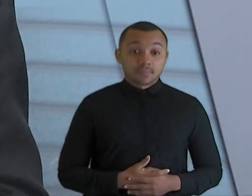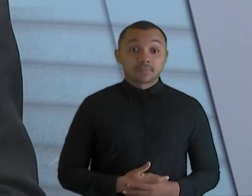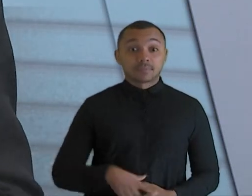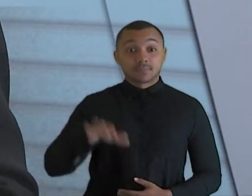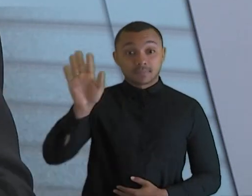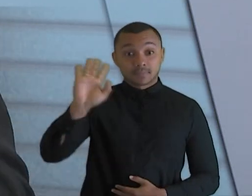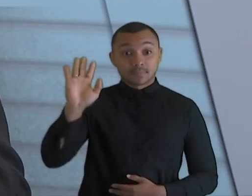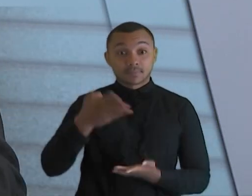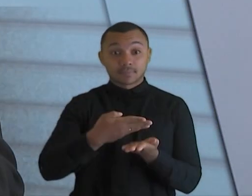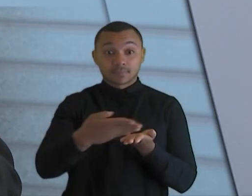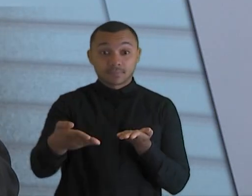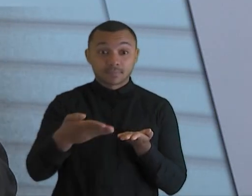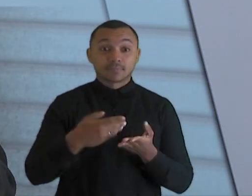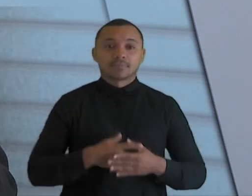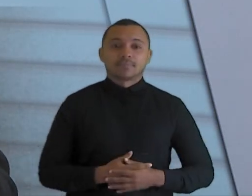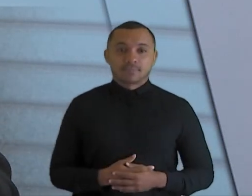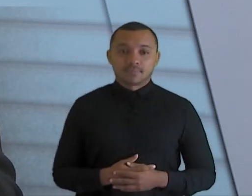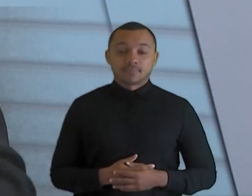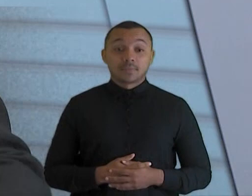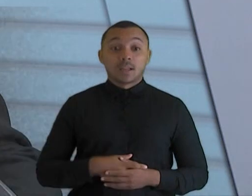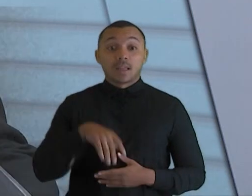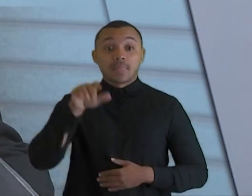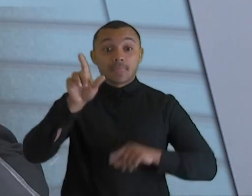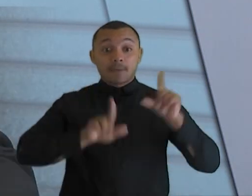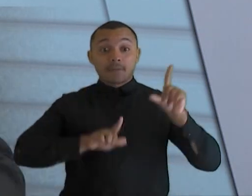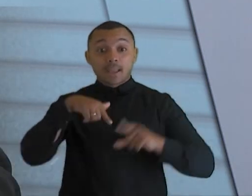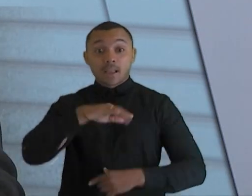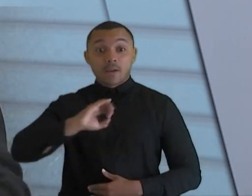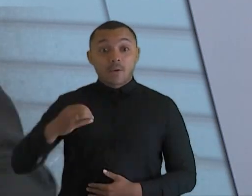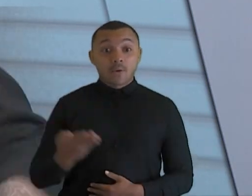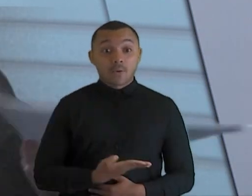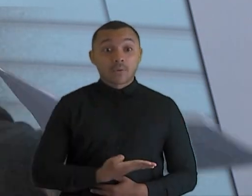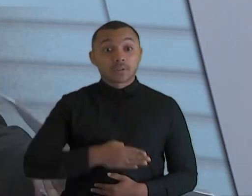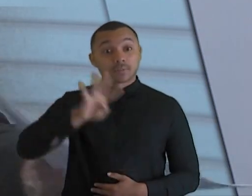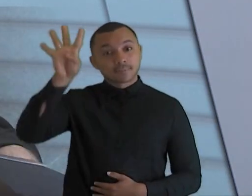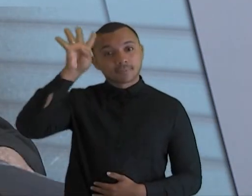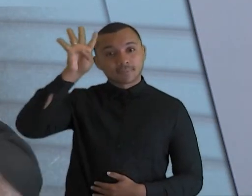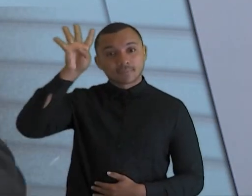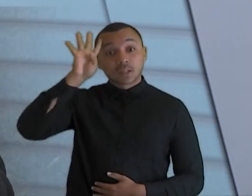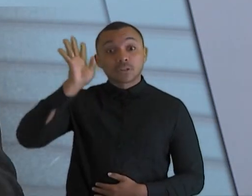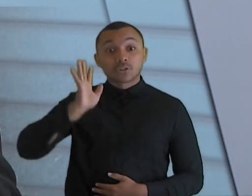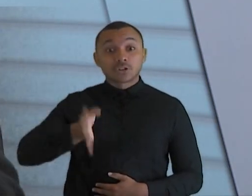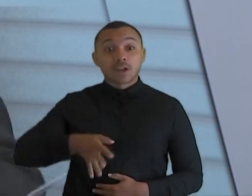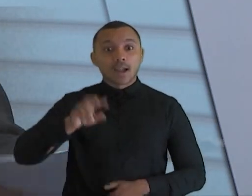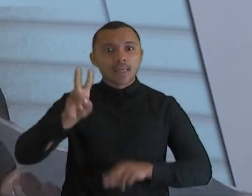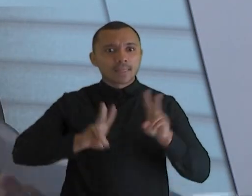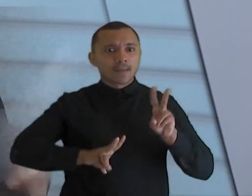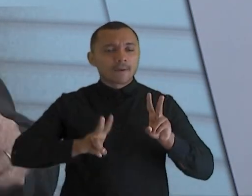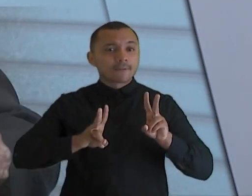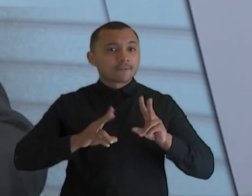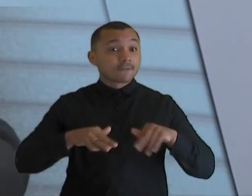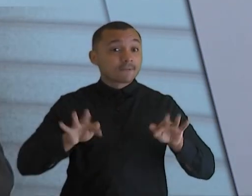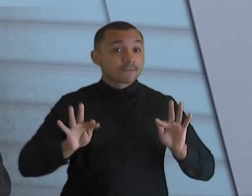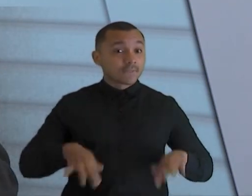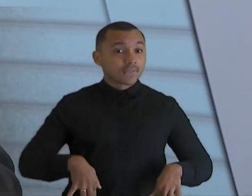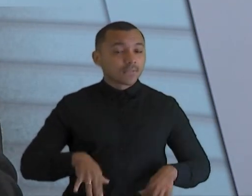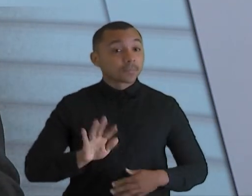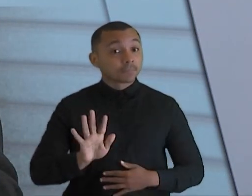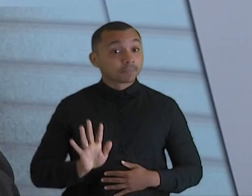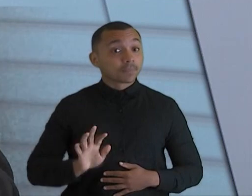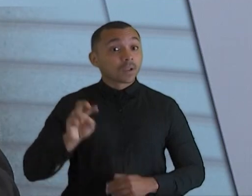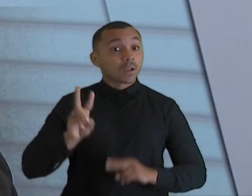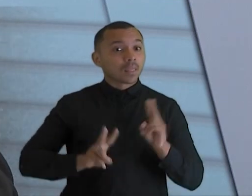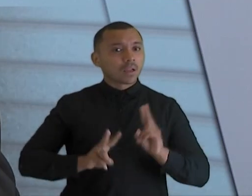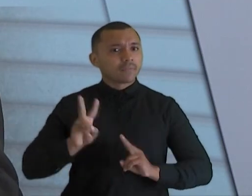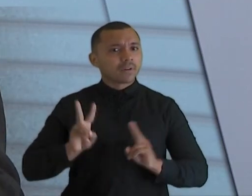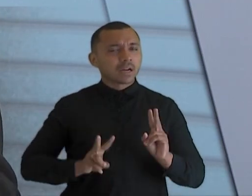Olá você, está no ar o programa Questão de Ordem, hoje é quarta-feira de cinzas, terminando o carnaval, aliás terminando vírgula, porque o carnaval do